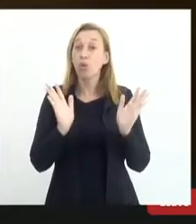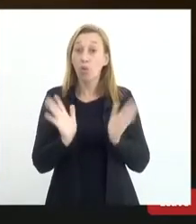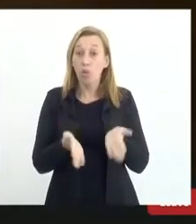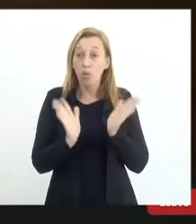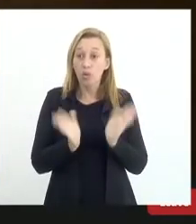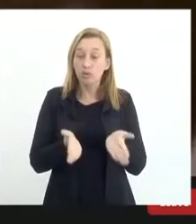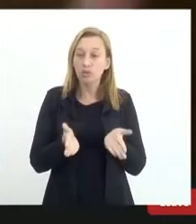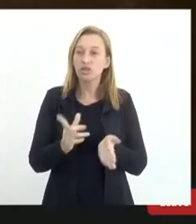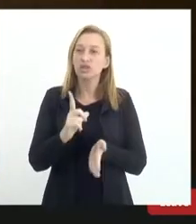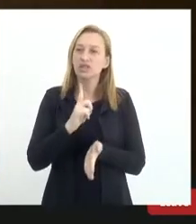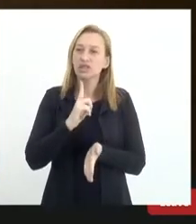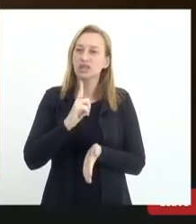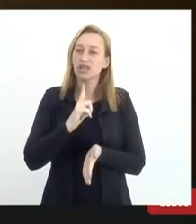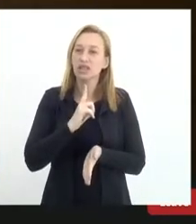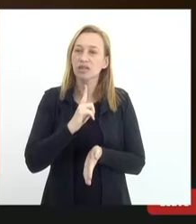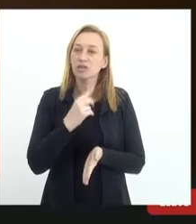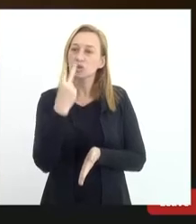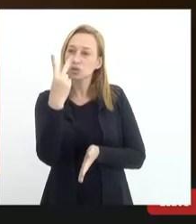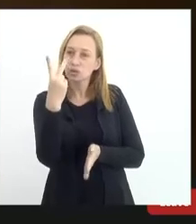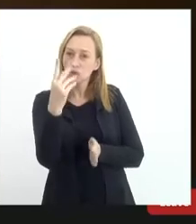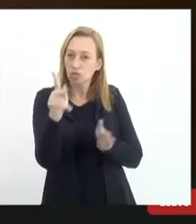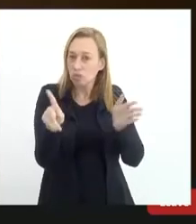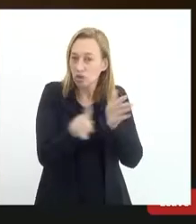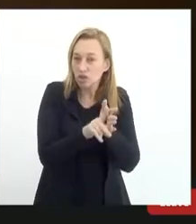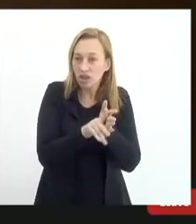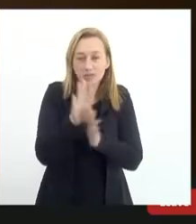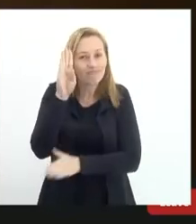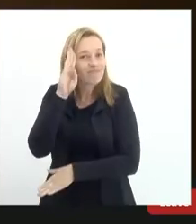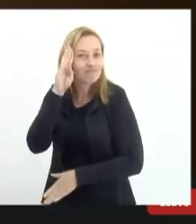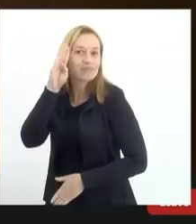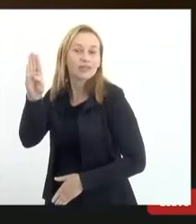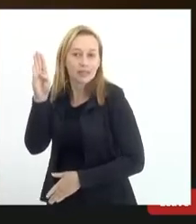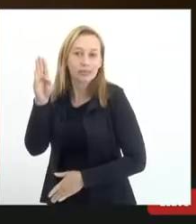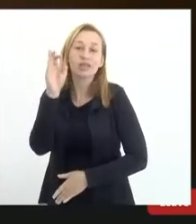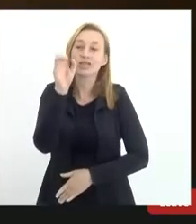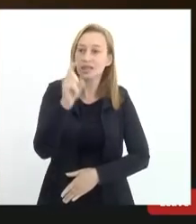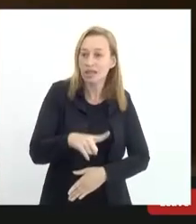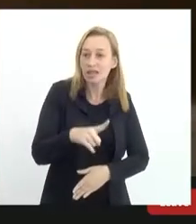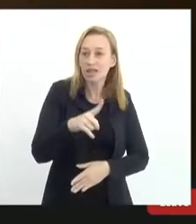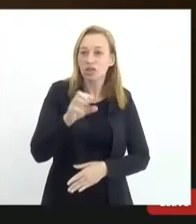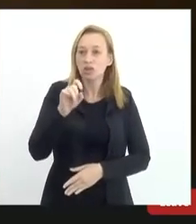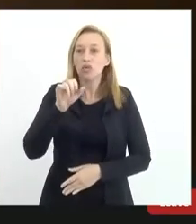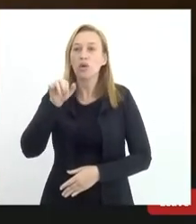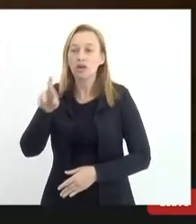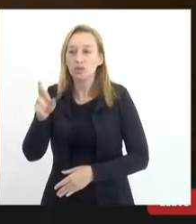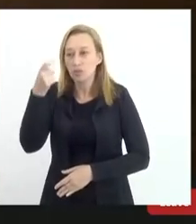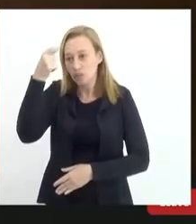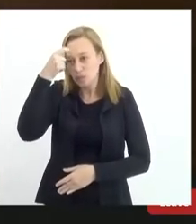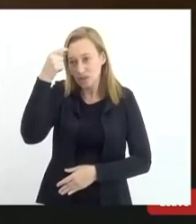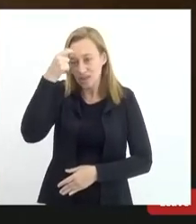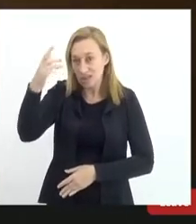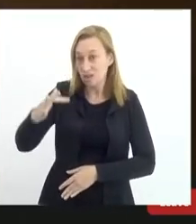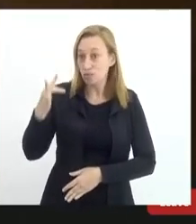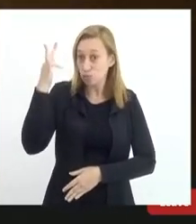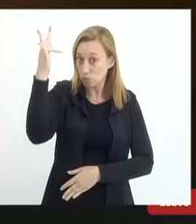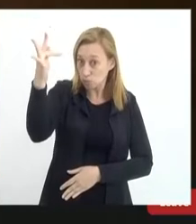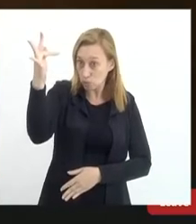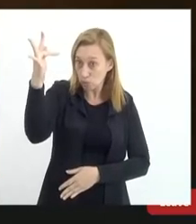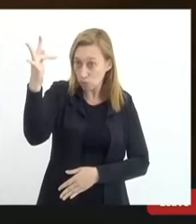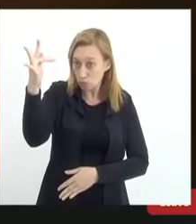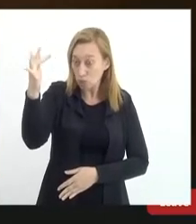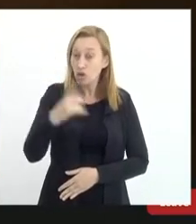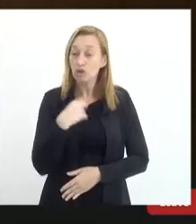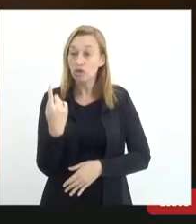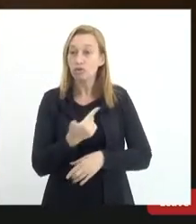nós temos dois projetos fundamentais que é Doador Consciente do Futuro, que nós